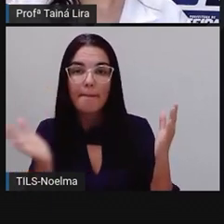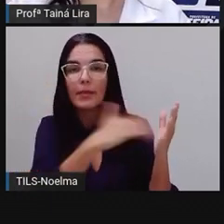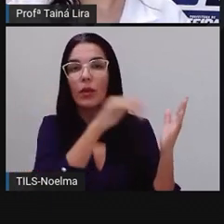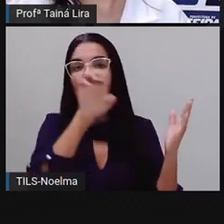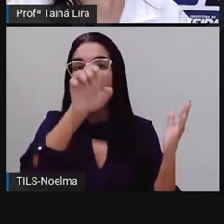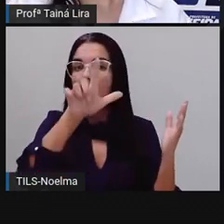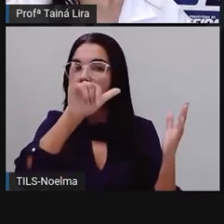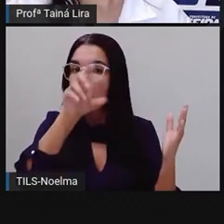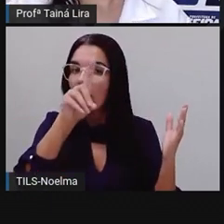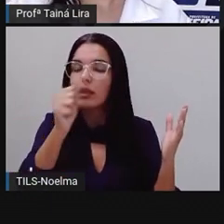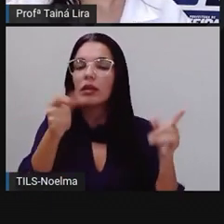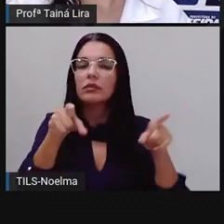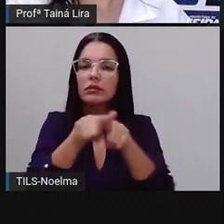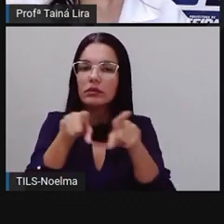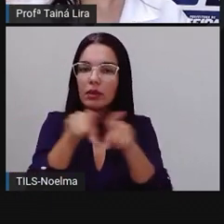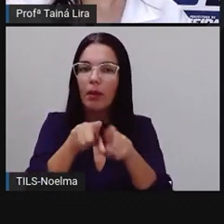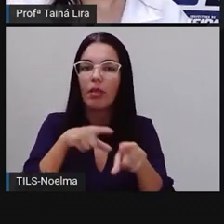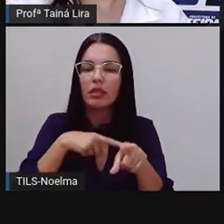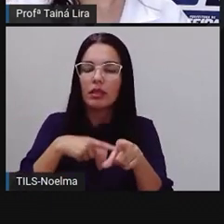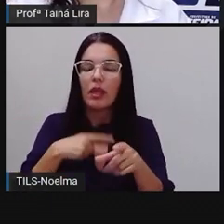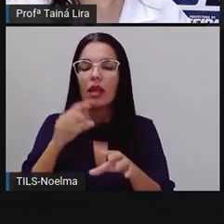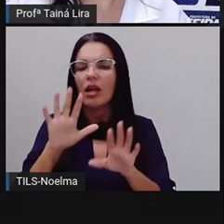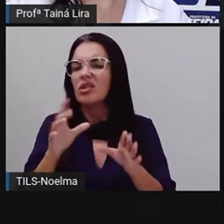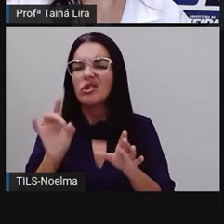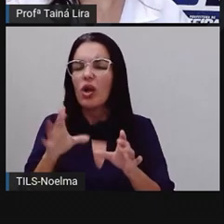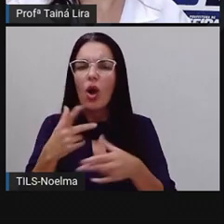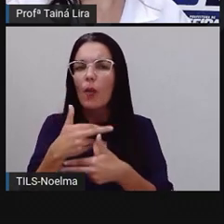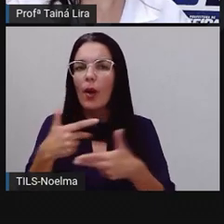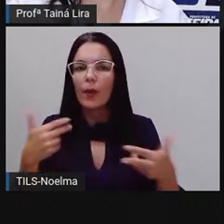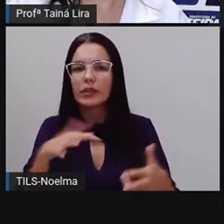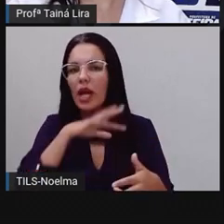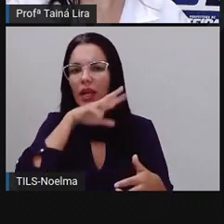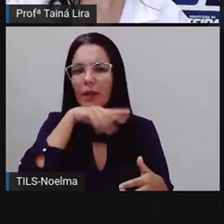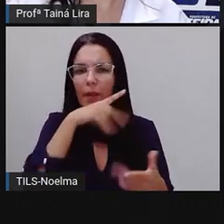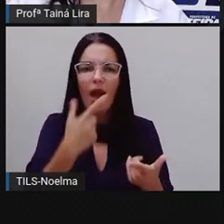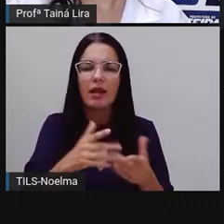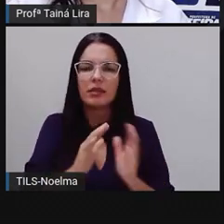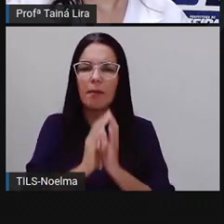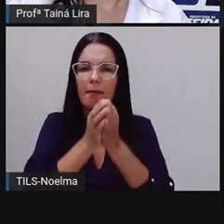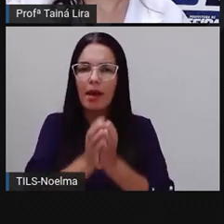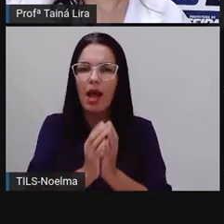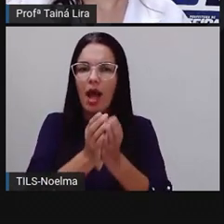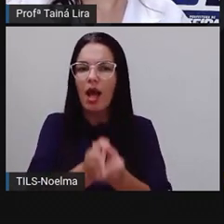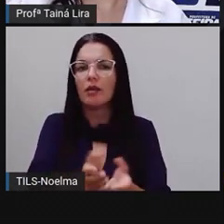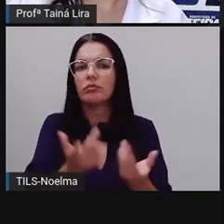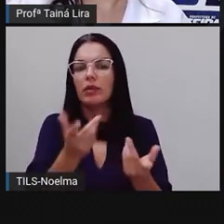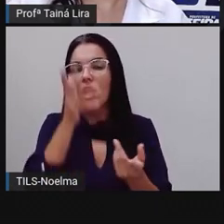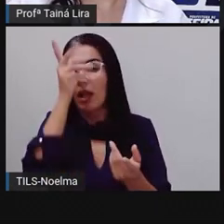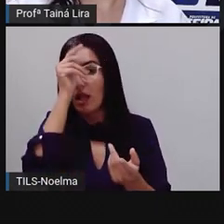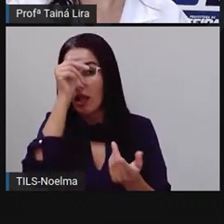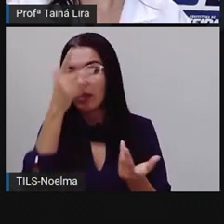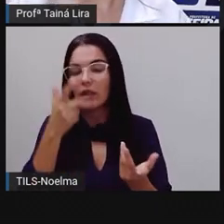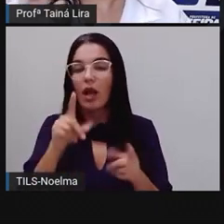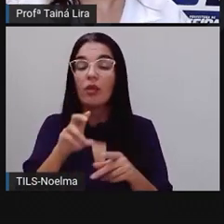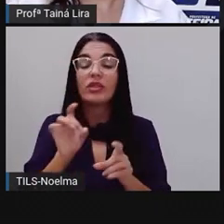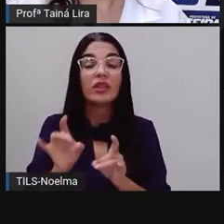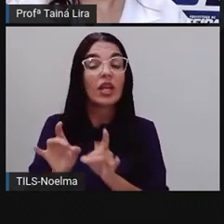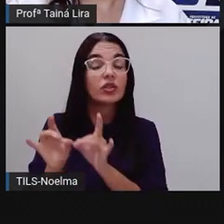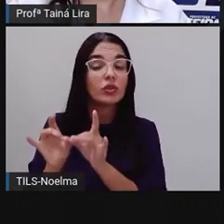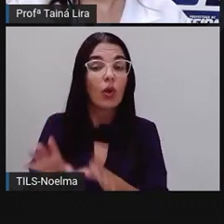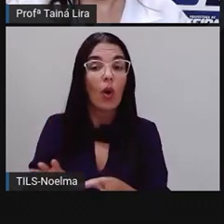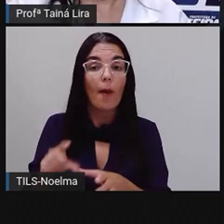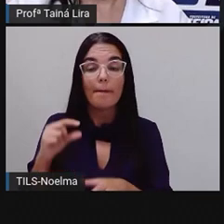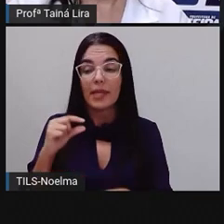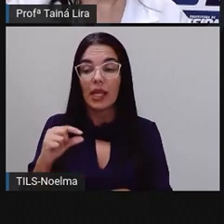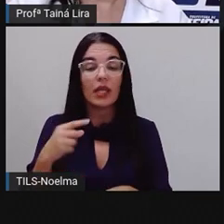deixamos os nomes aí de objetos, né? De animais, barco, dedo e galinha, deixamos de